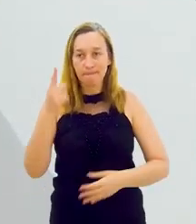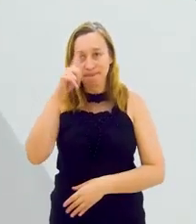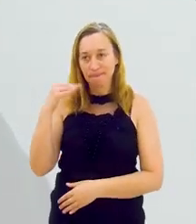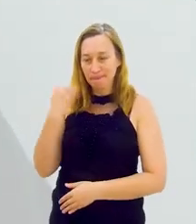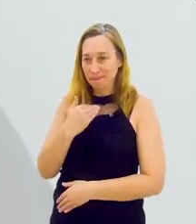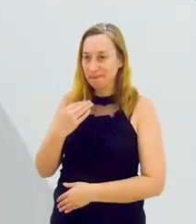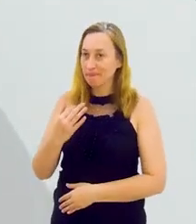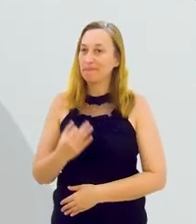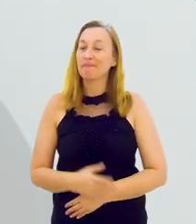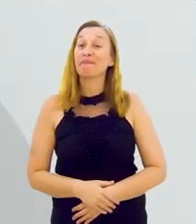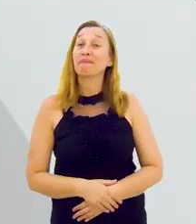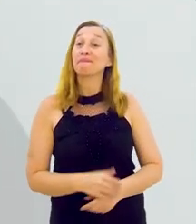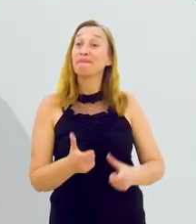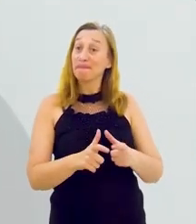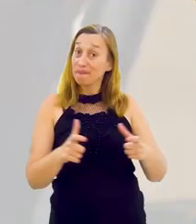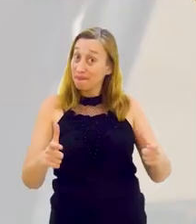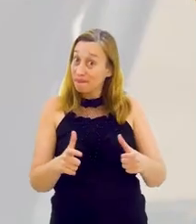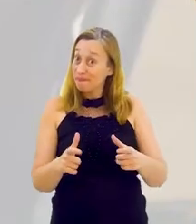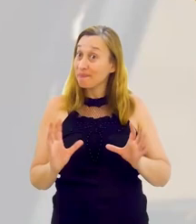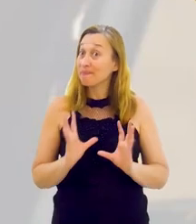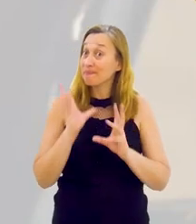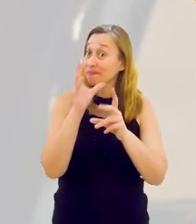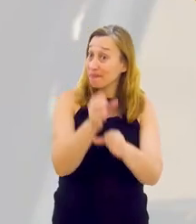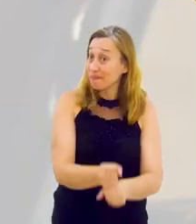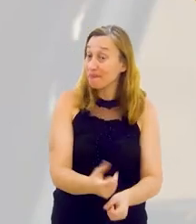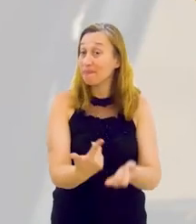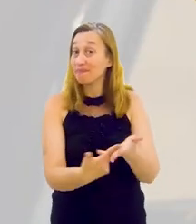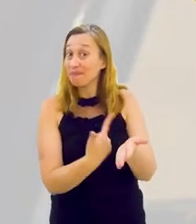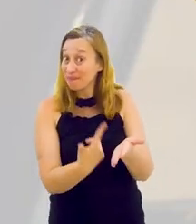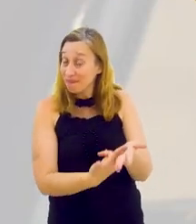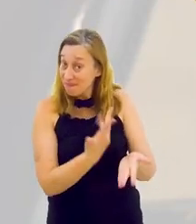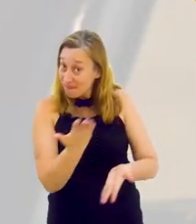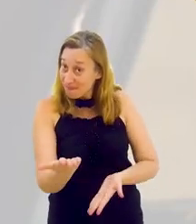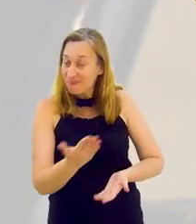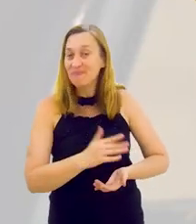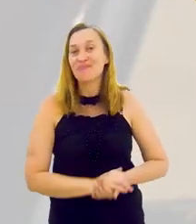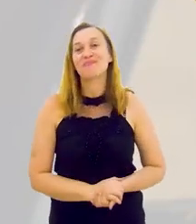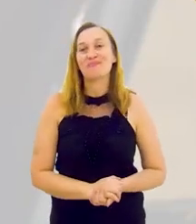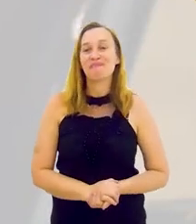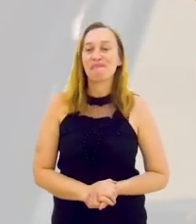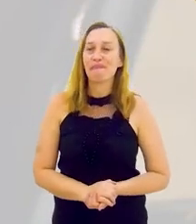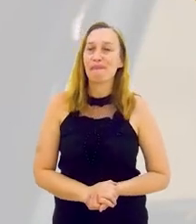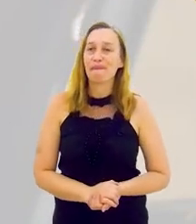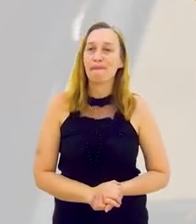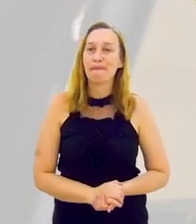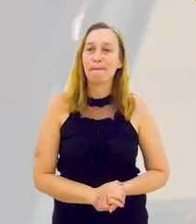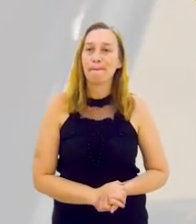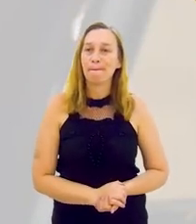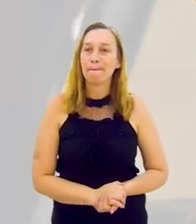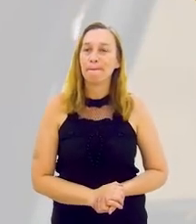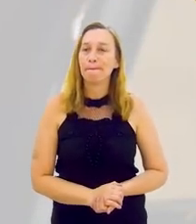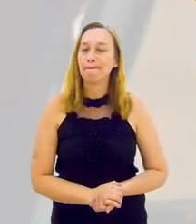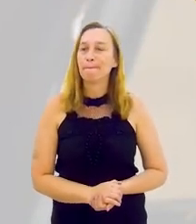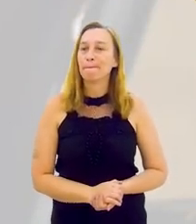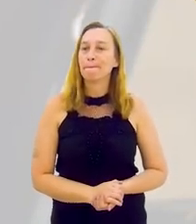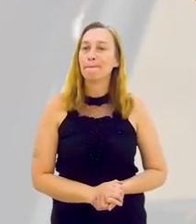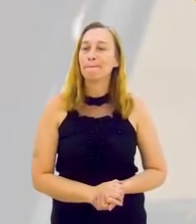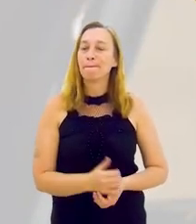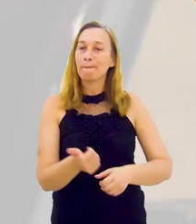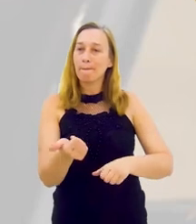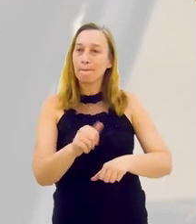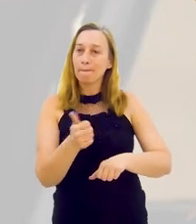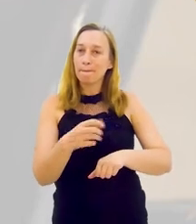os atores numa mesma mesa. Exato, Geisa, perfeito. Inclusive, isso é uma das grandes conclusões do livro, em que a gente